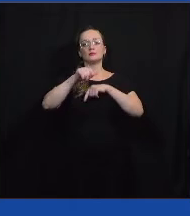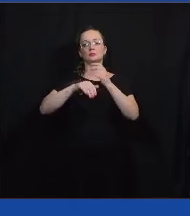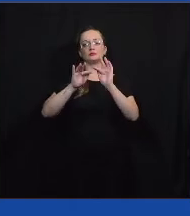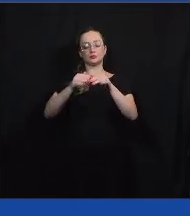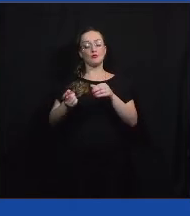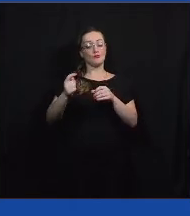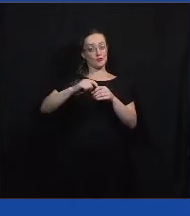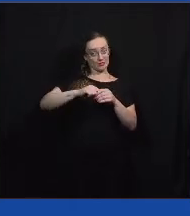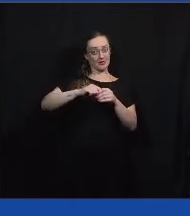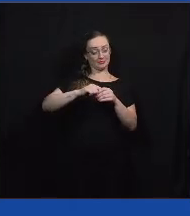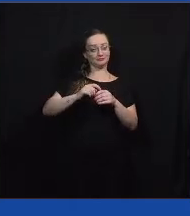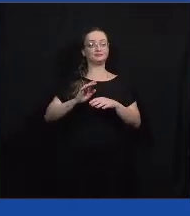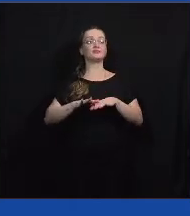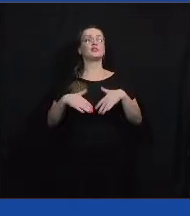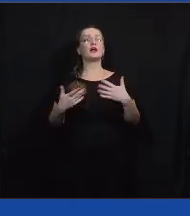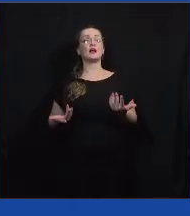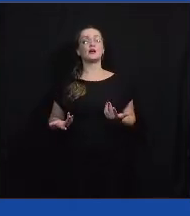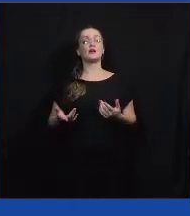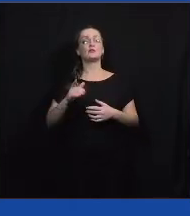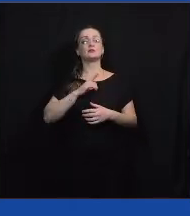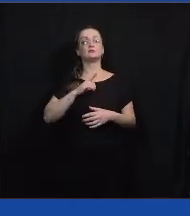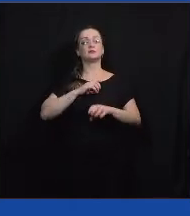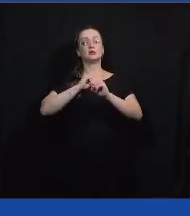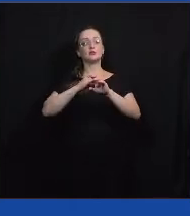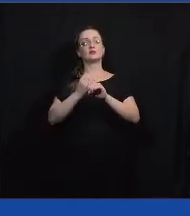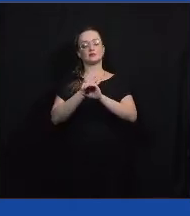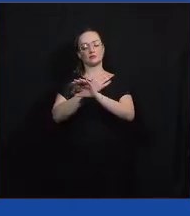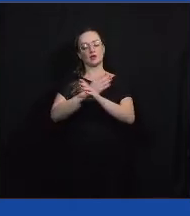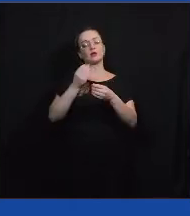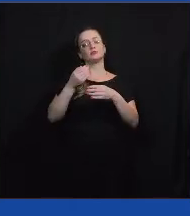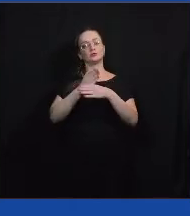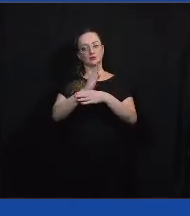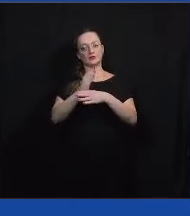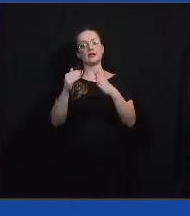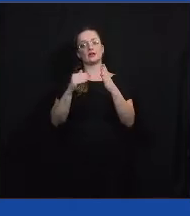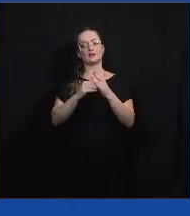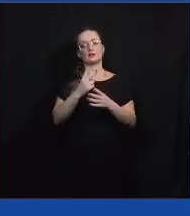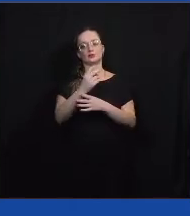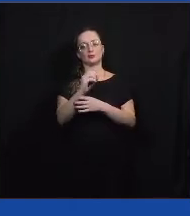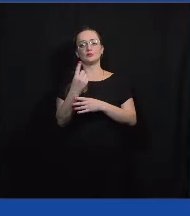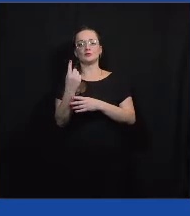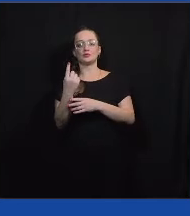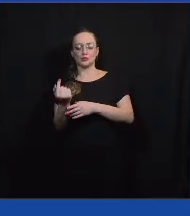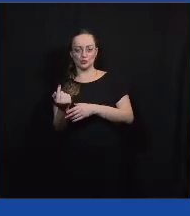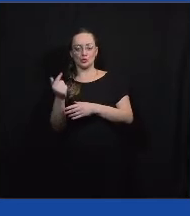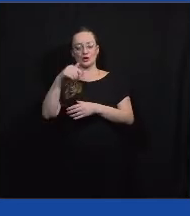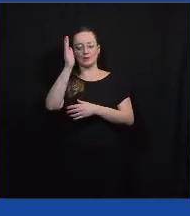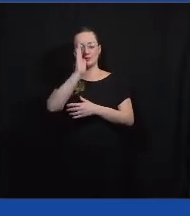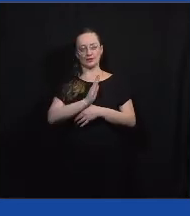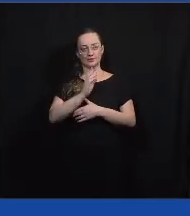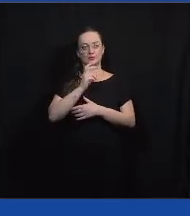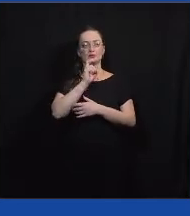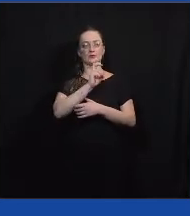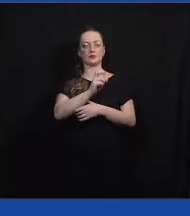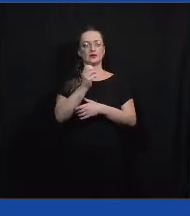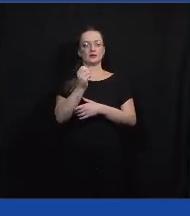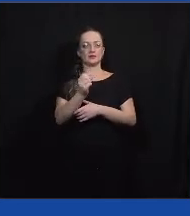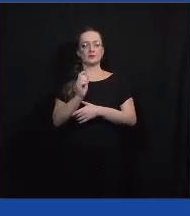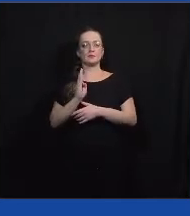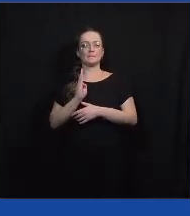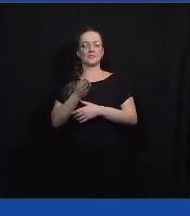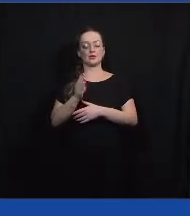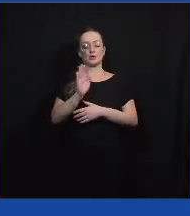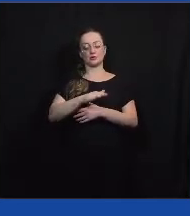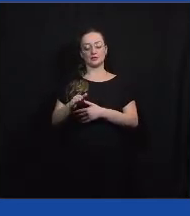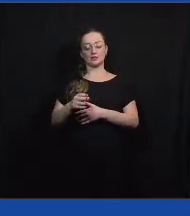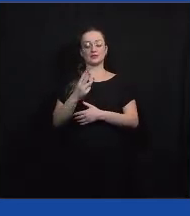para eles. Então, a gente tem um ensino remoto autorizado até dezembro de 2021 no Brasil. Nós temos 56 milhões de alunos, em que